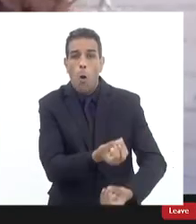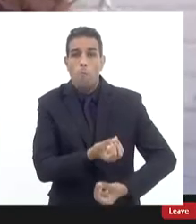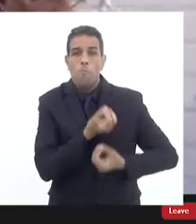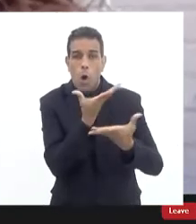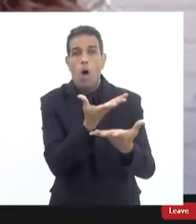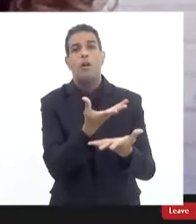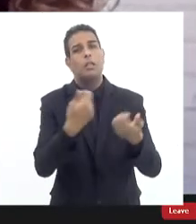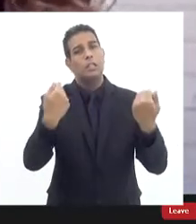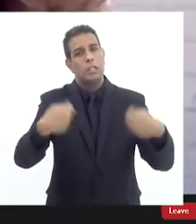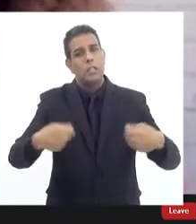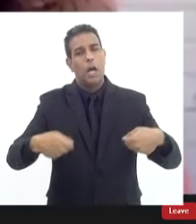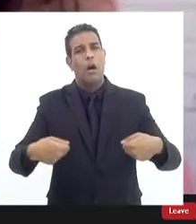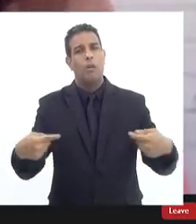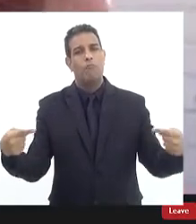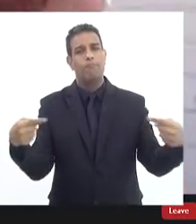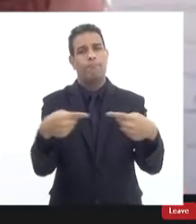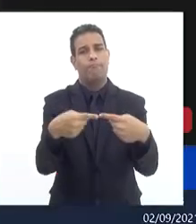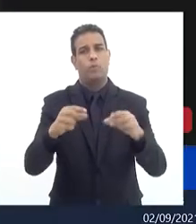é devida